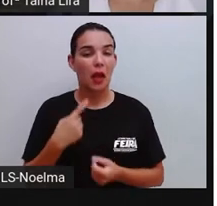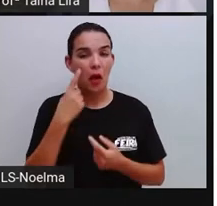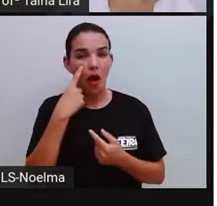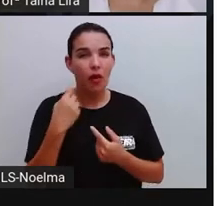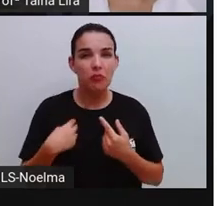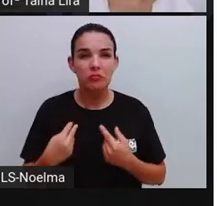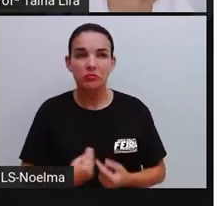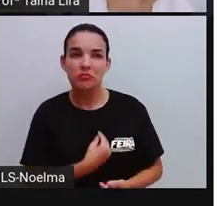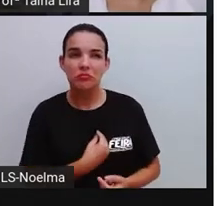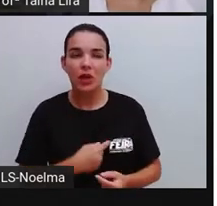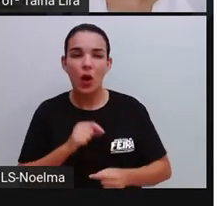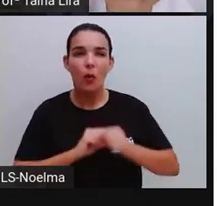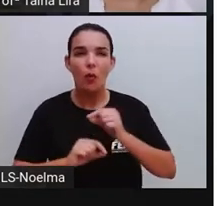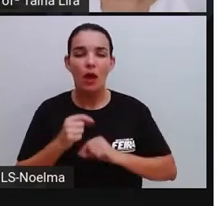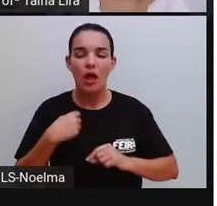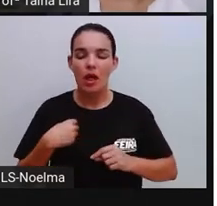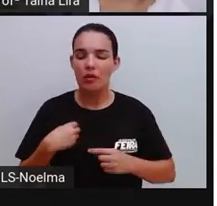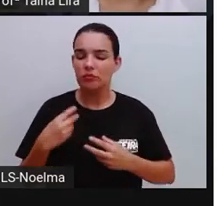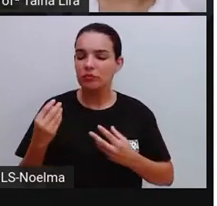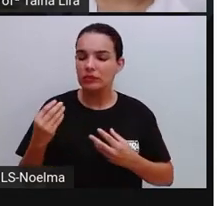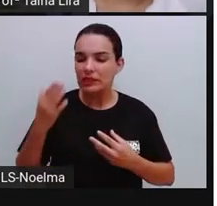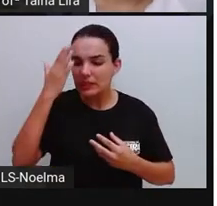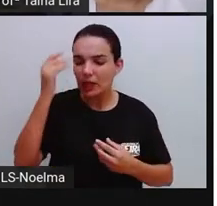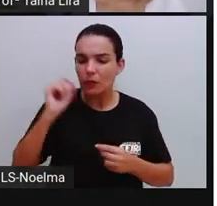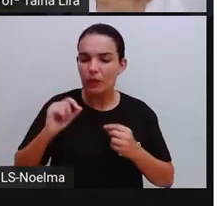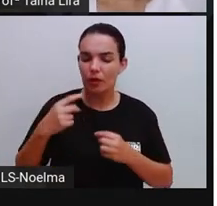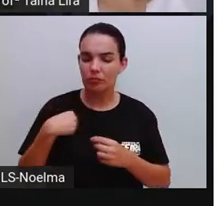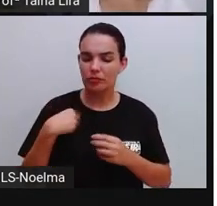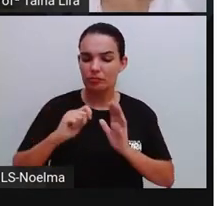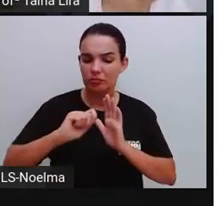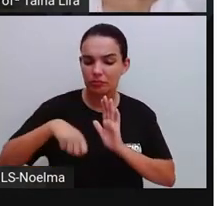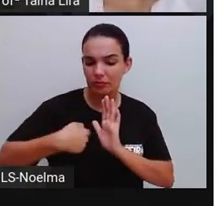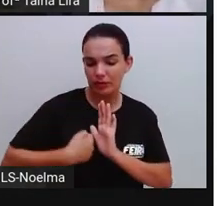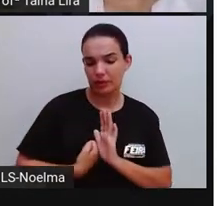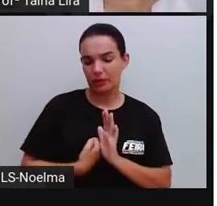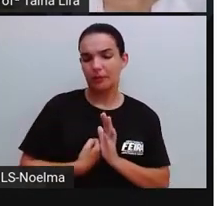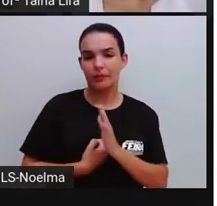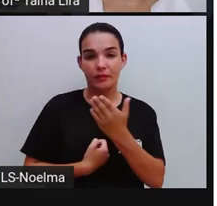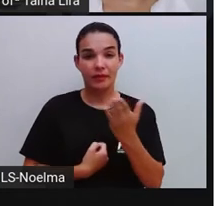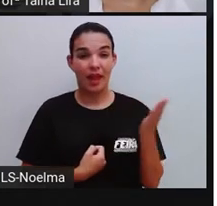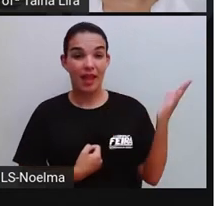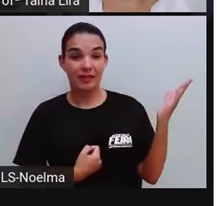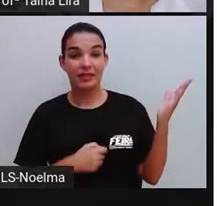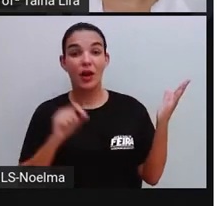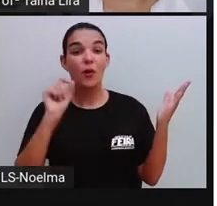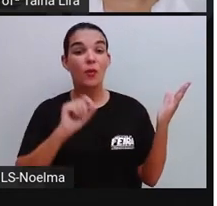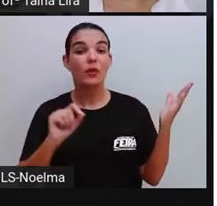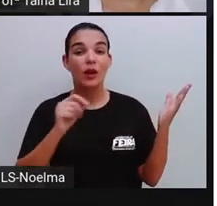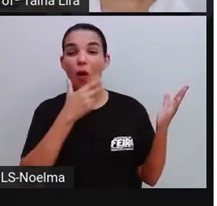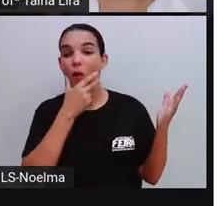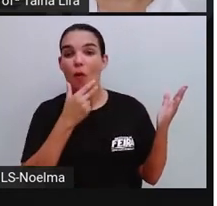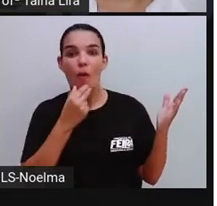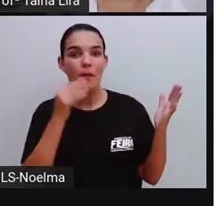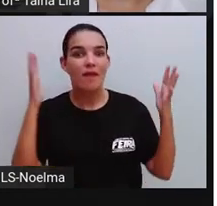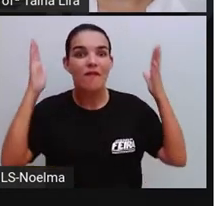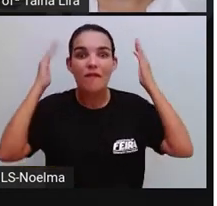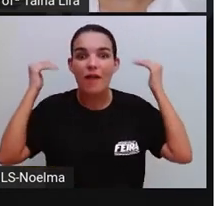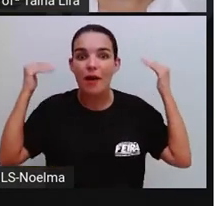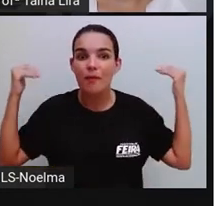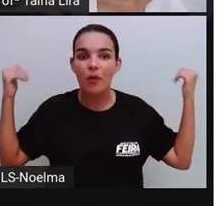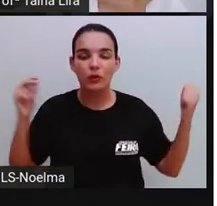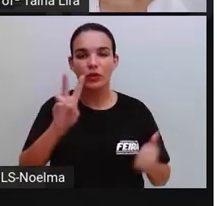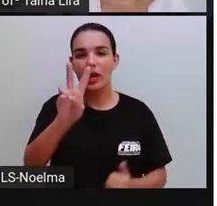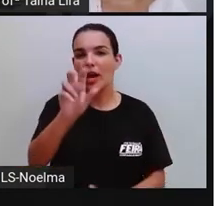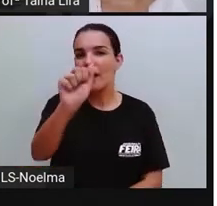autobiografia o que eu identifico em mim. Esse, por exemplo, é o autorretrato aí de Van